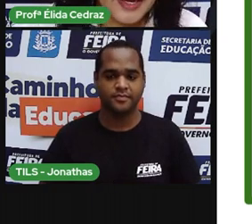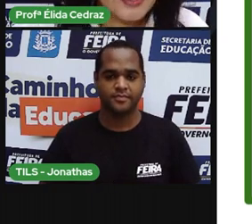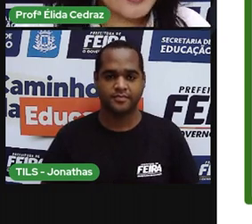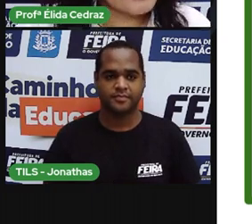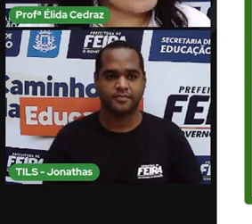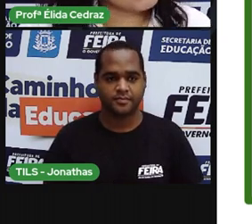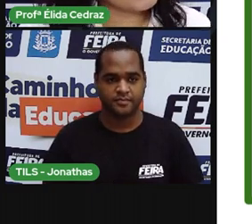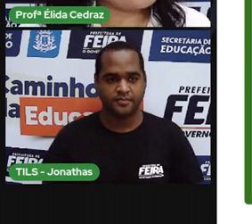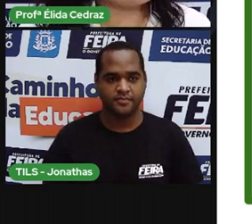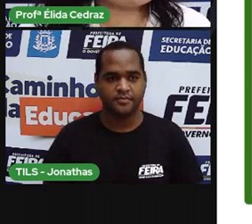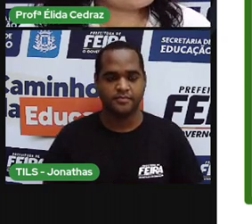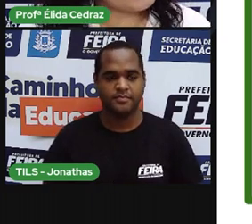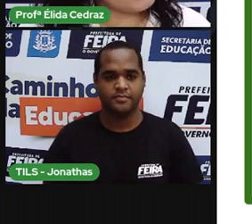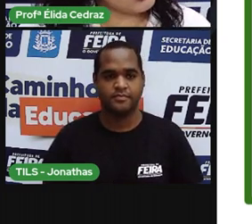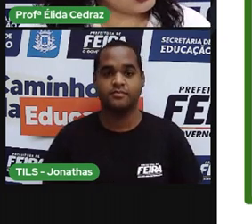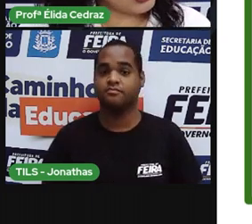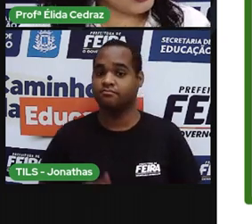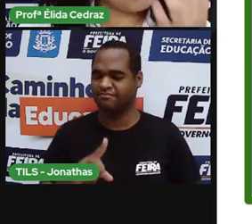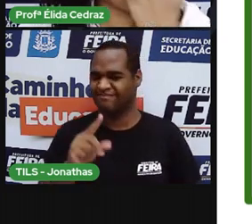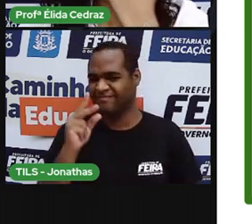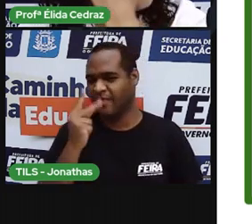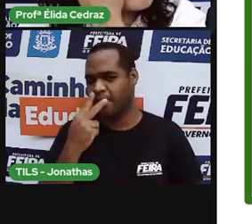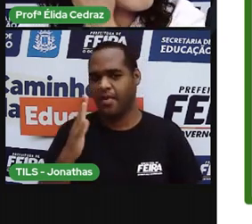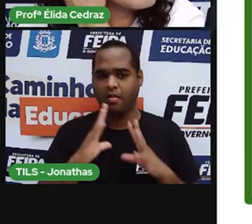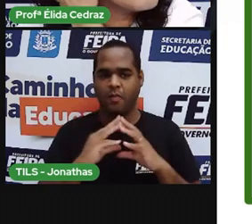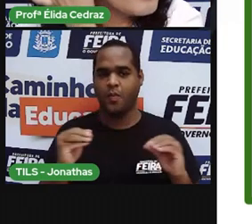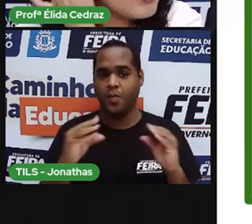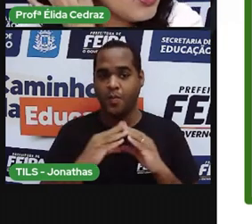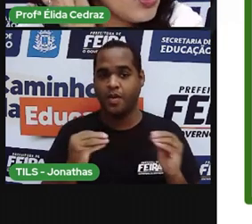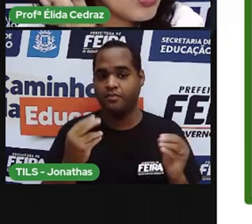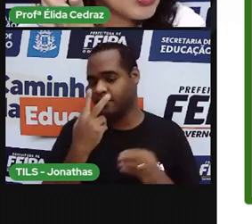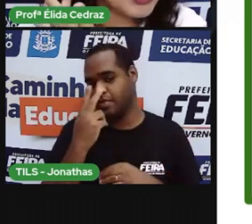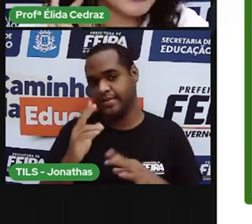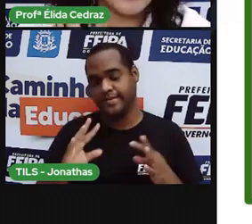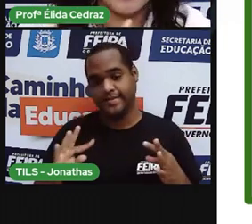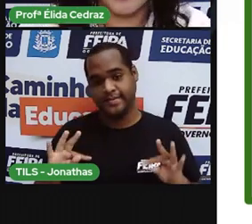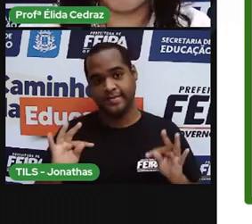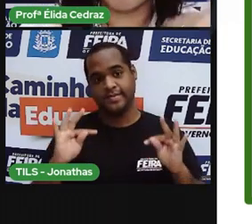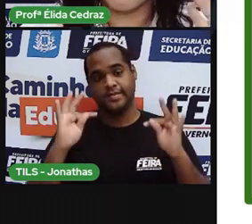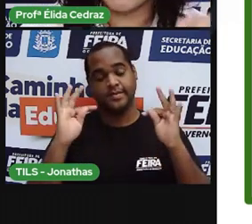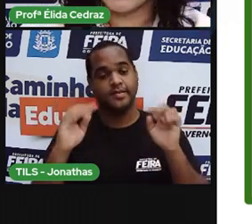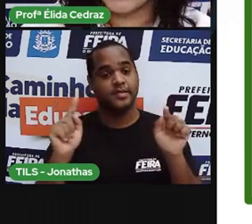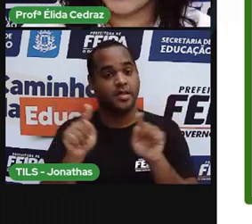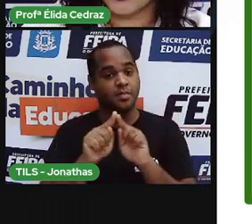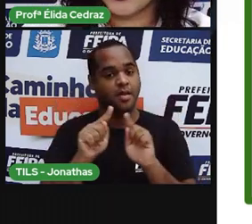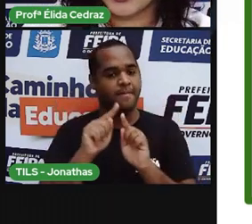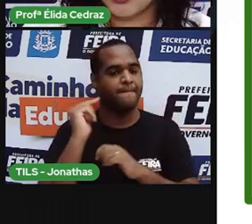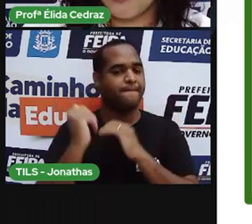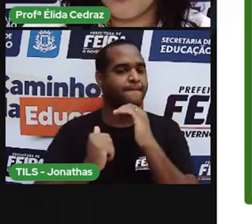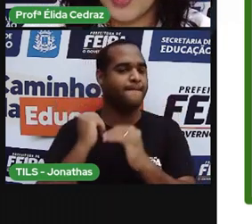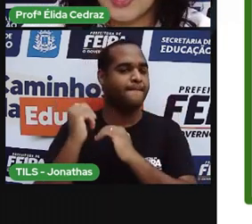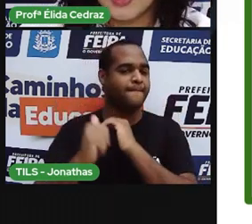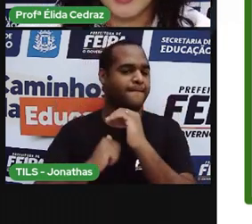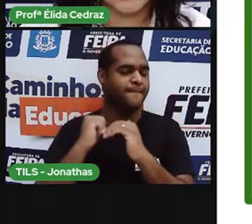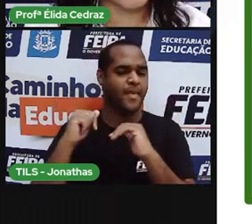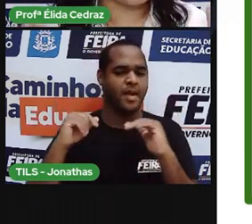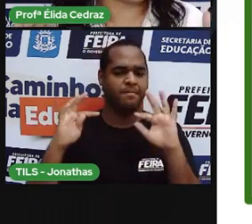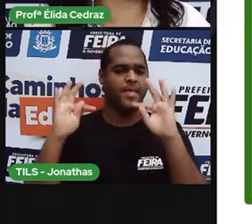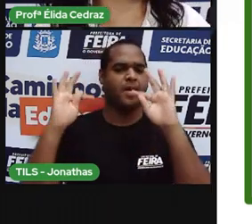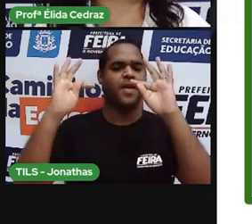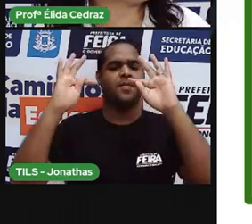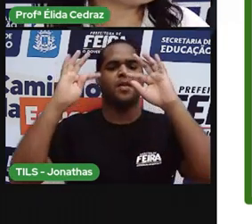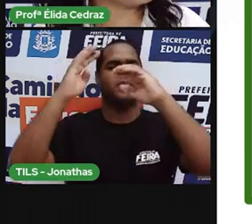Aquelas deixaram de existir porque a tecnologia avançou o suficiente